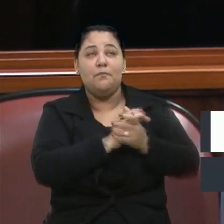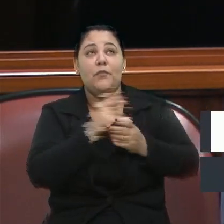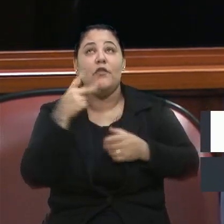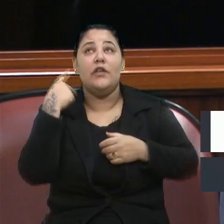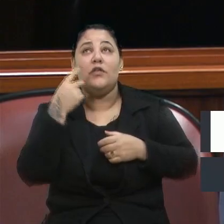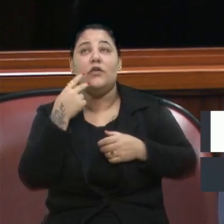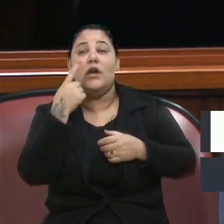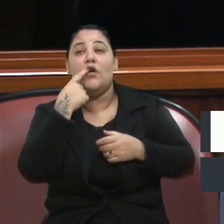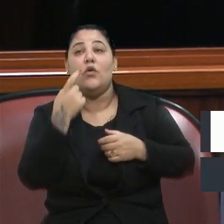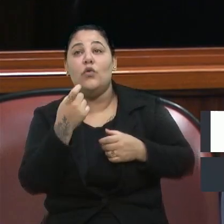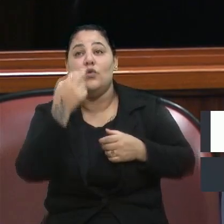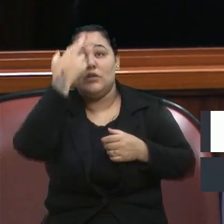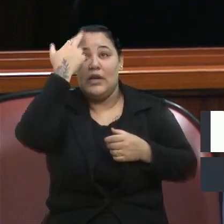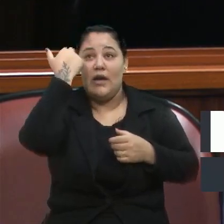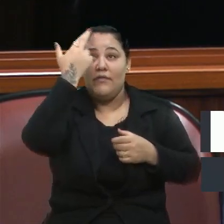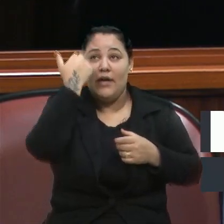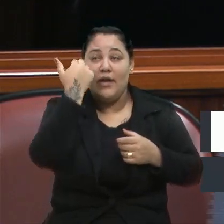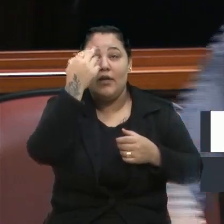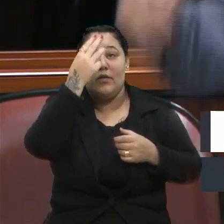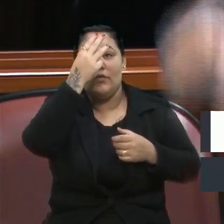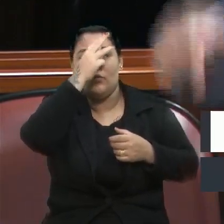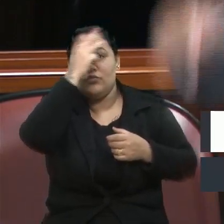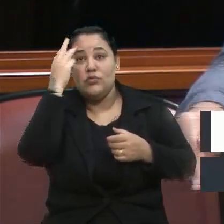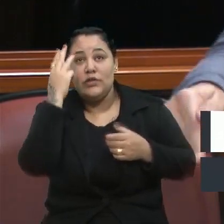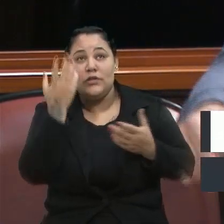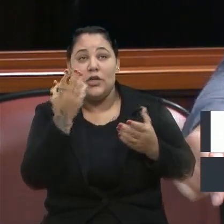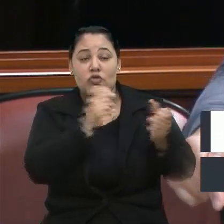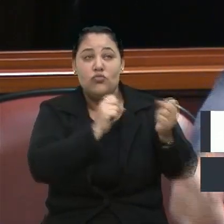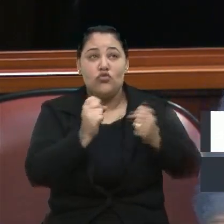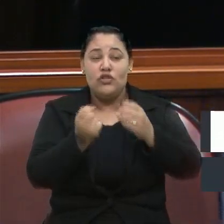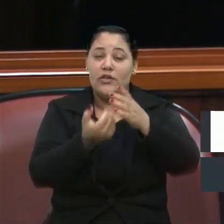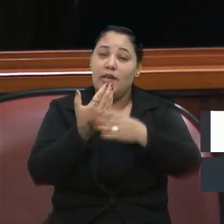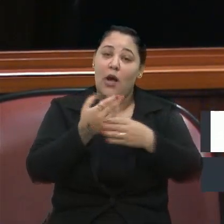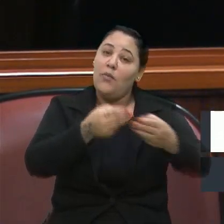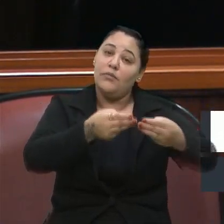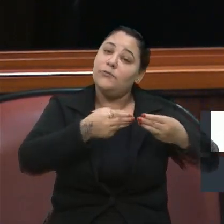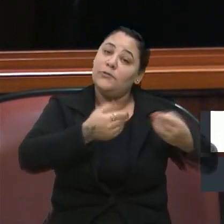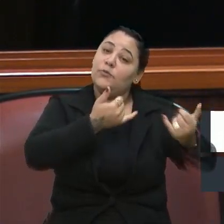Rafael, vereador Juliano, uma moção, por exemplo,